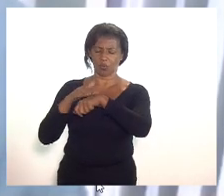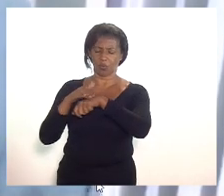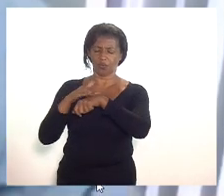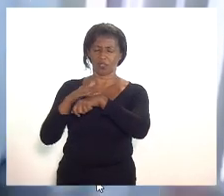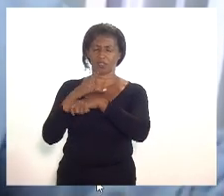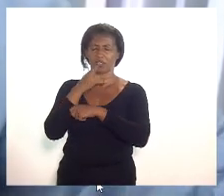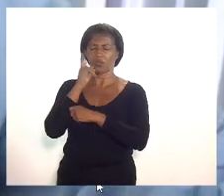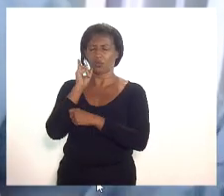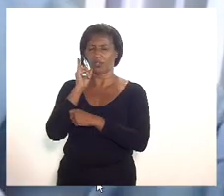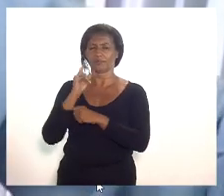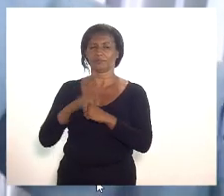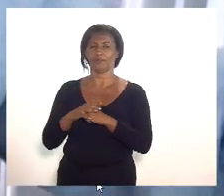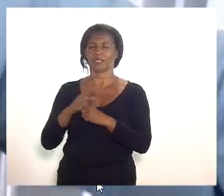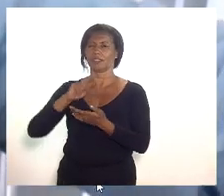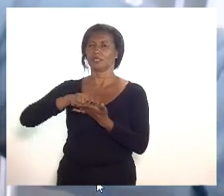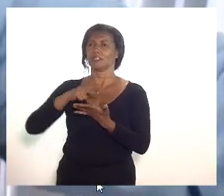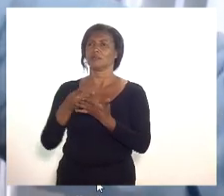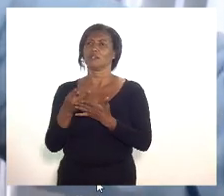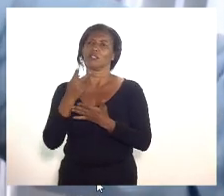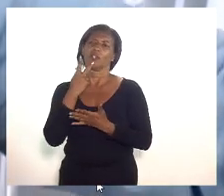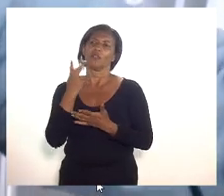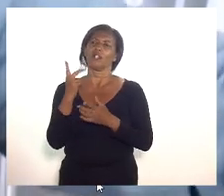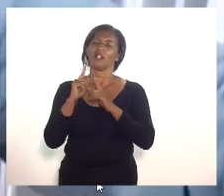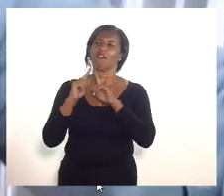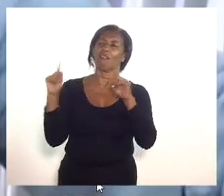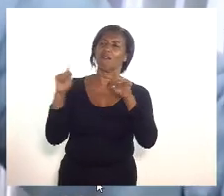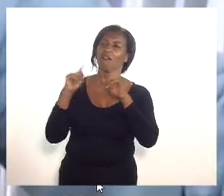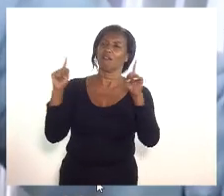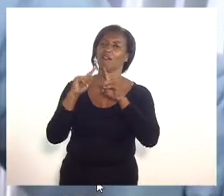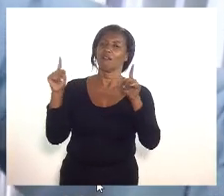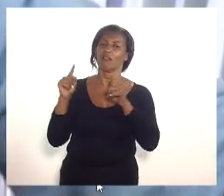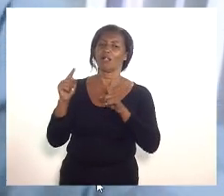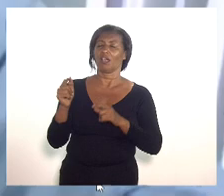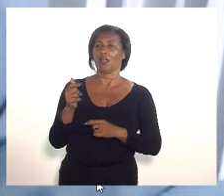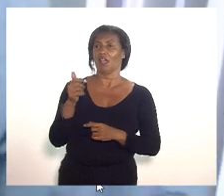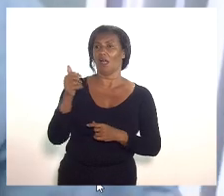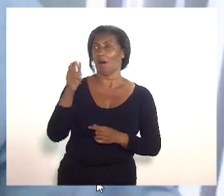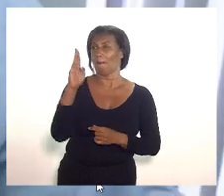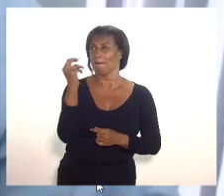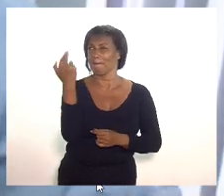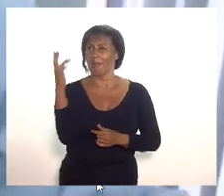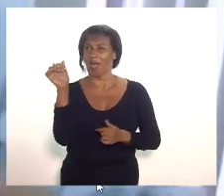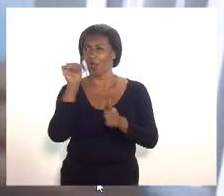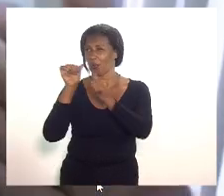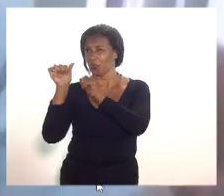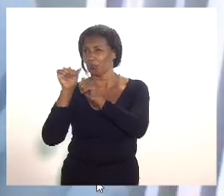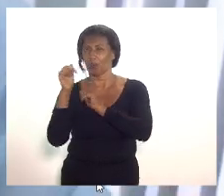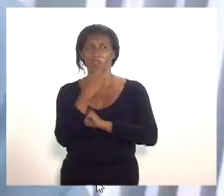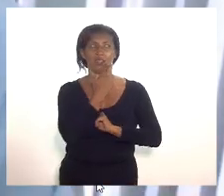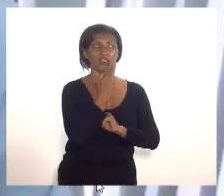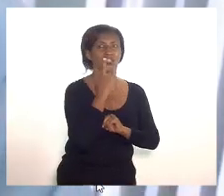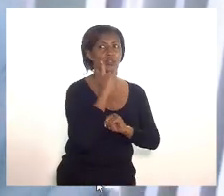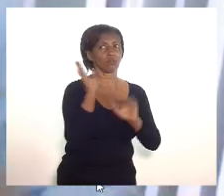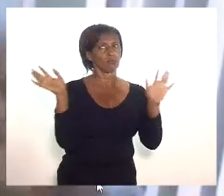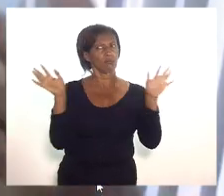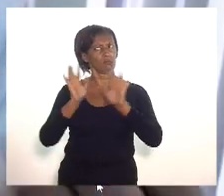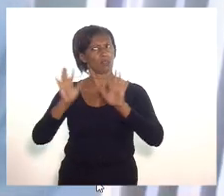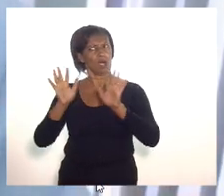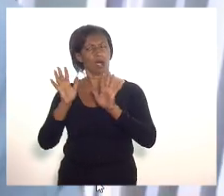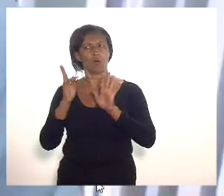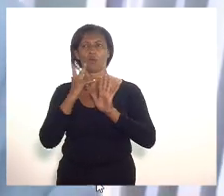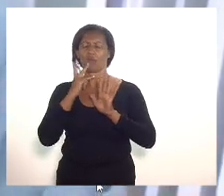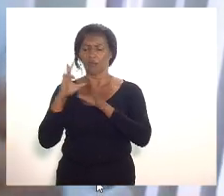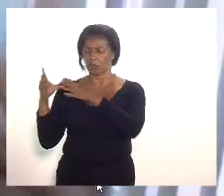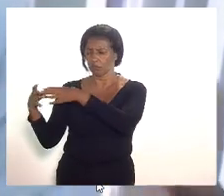restaurante que eles interpretaram que eu tivesse feito essa crítica aos bares e restaurantes de modo algum eu acho que os setores econômicos estão se